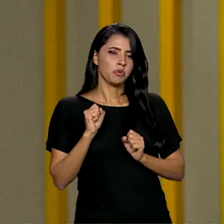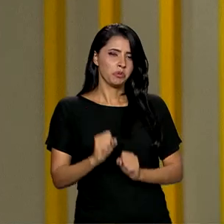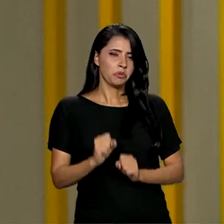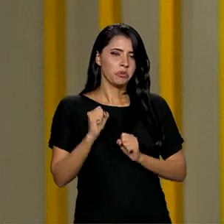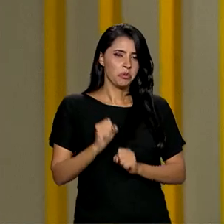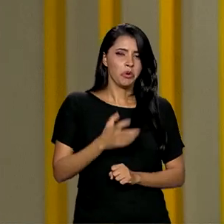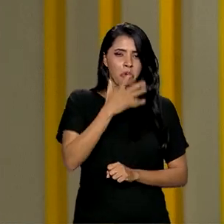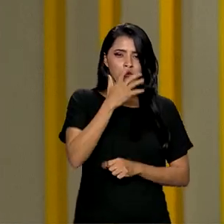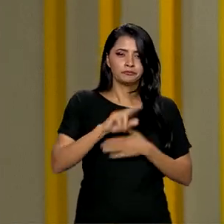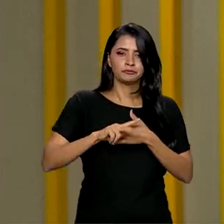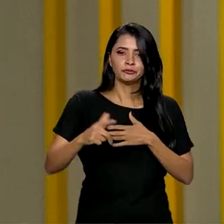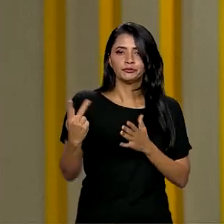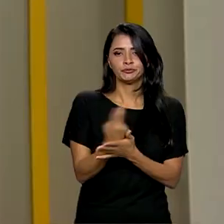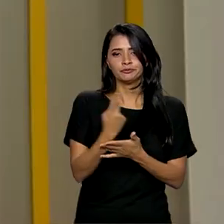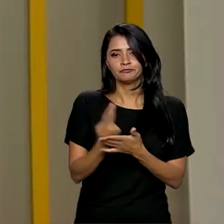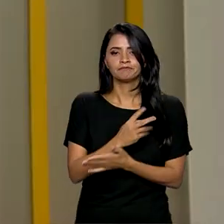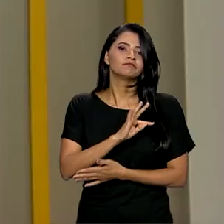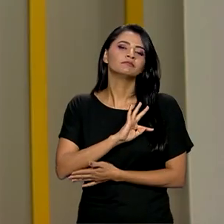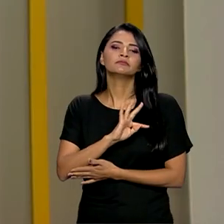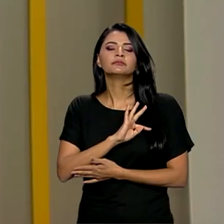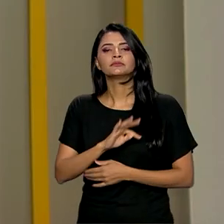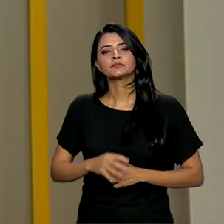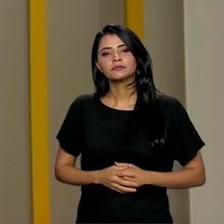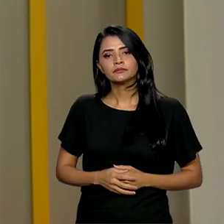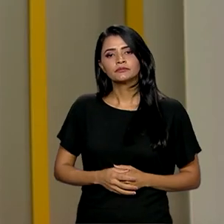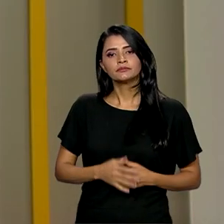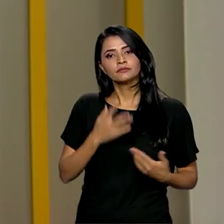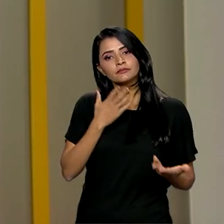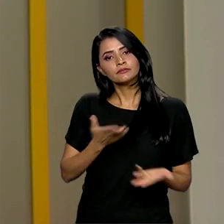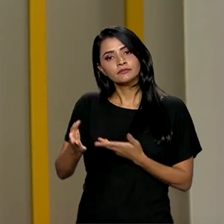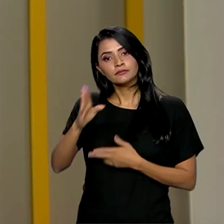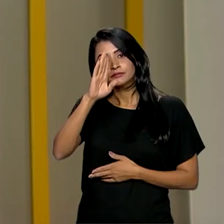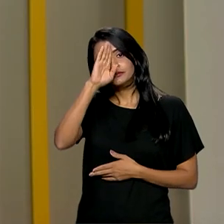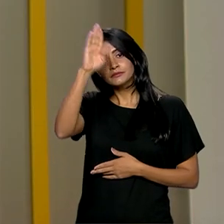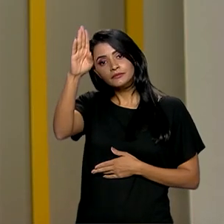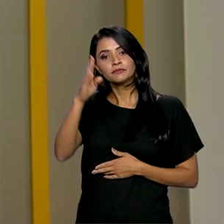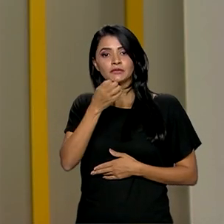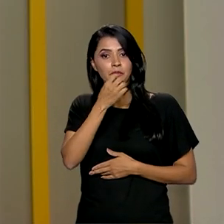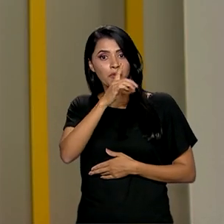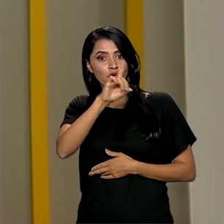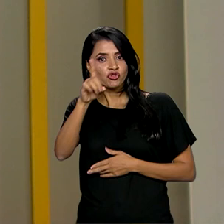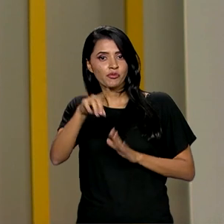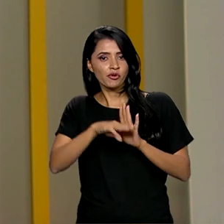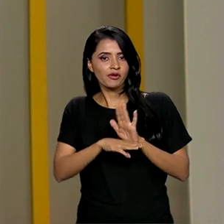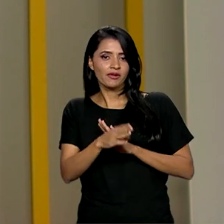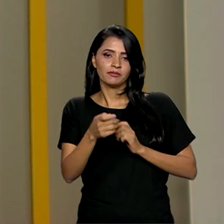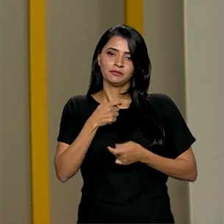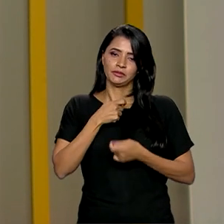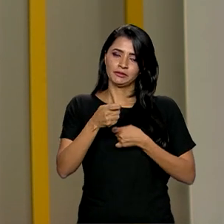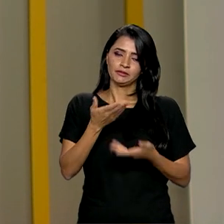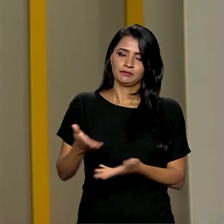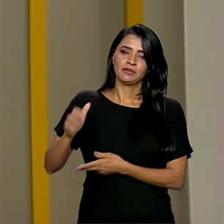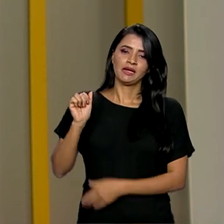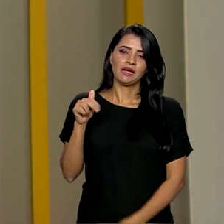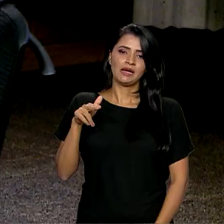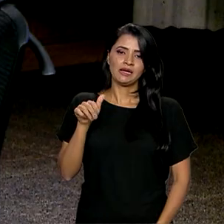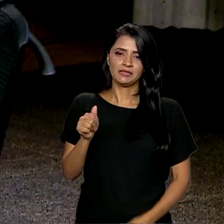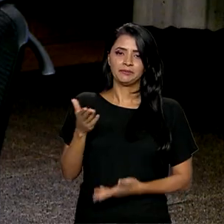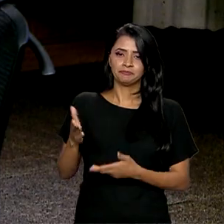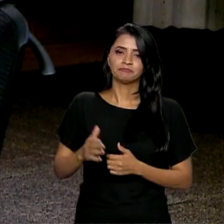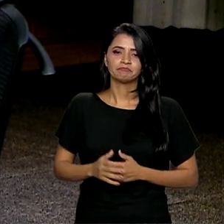consequência de um erro técnico. Veja os principais trechos do Bom Dia, Ministro, na reportagem de Ana Paula Marra.